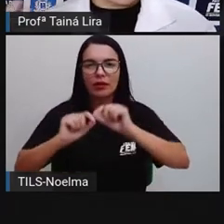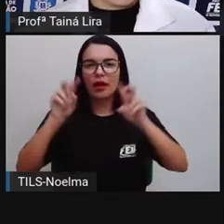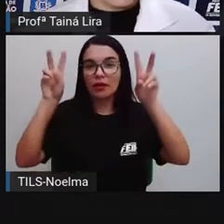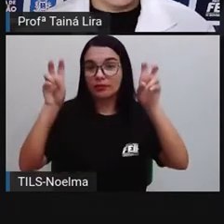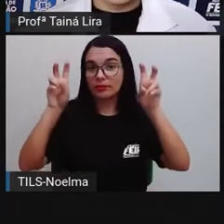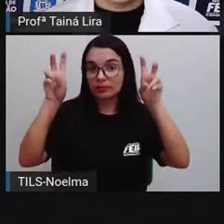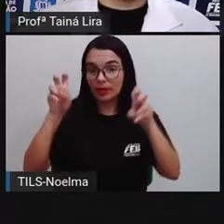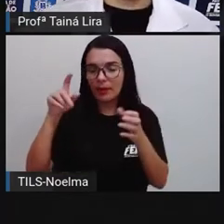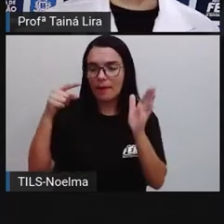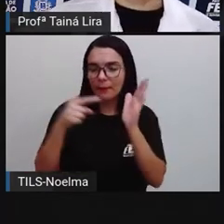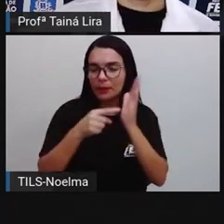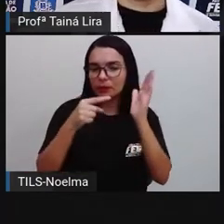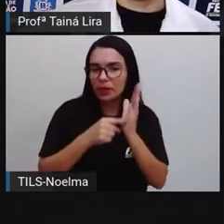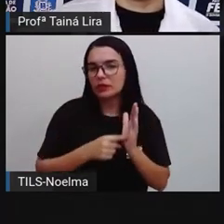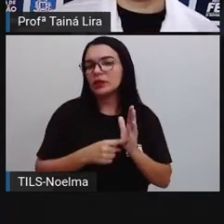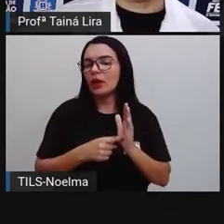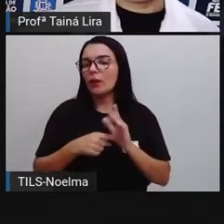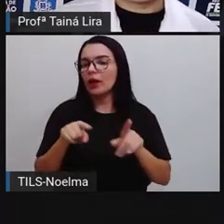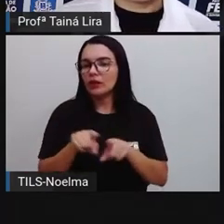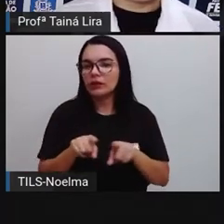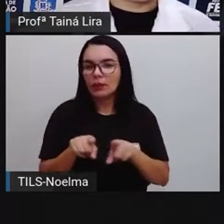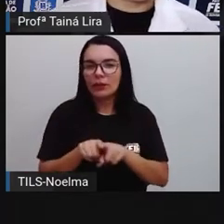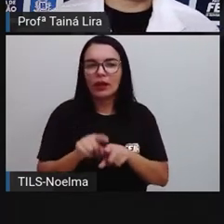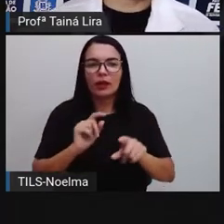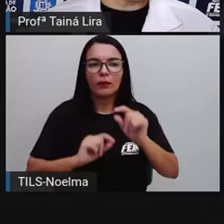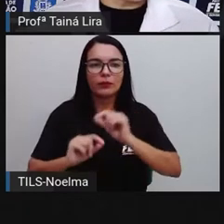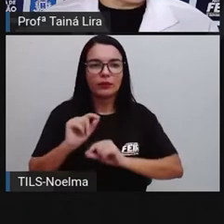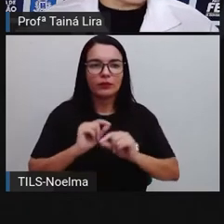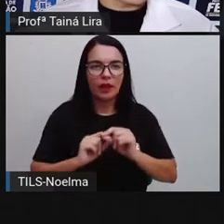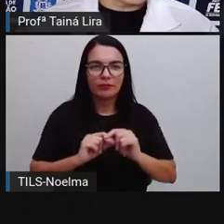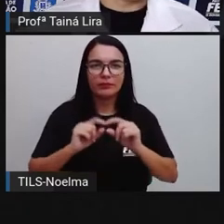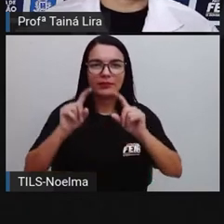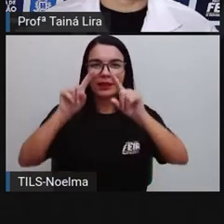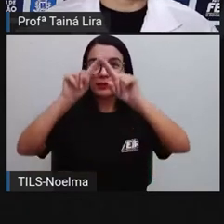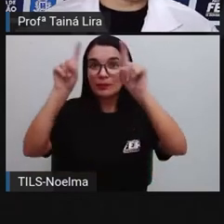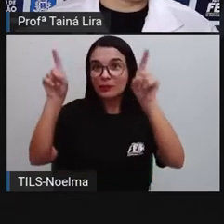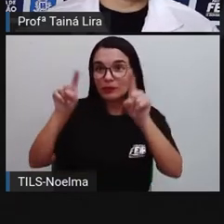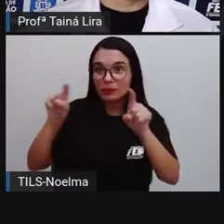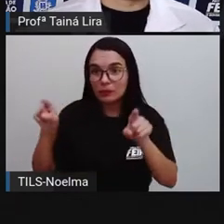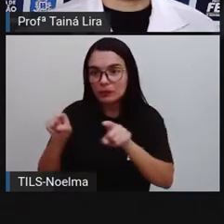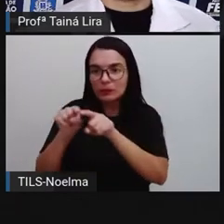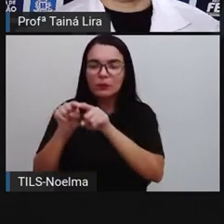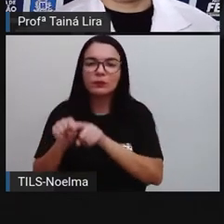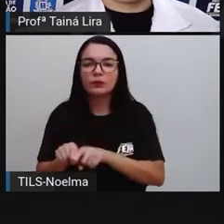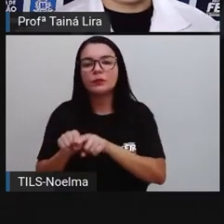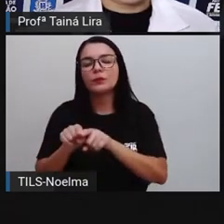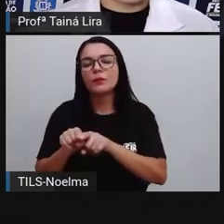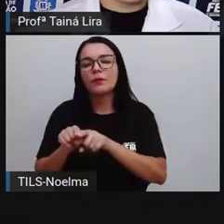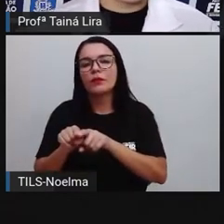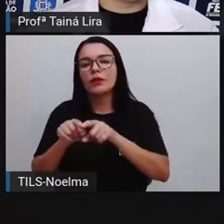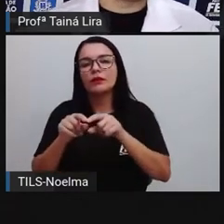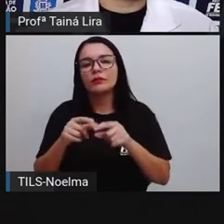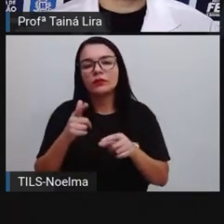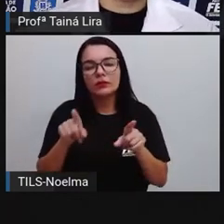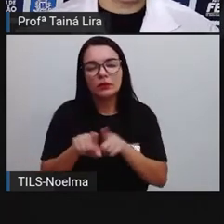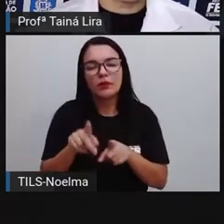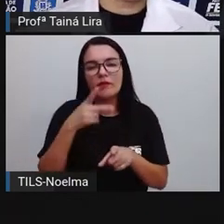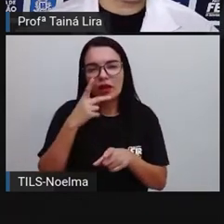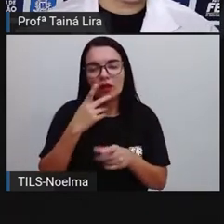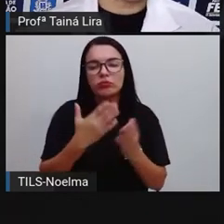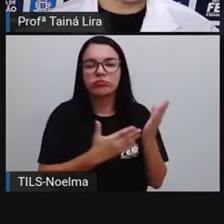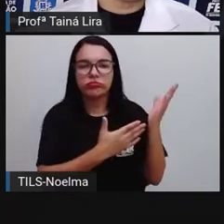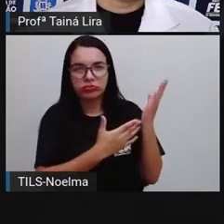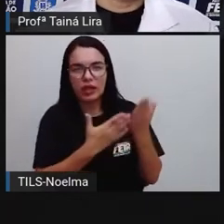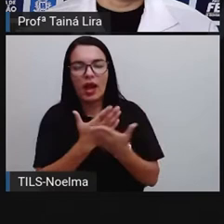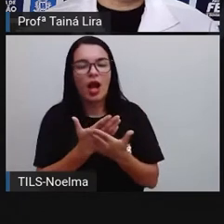pontuação e sobre também os balões, né? A Pró falou nas aulas anteriores que teríamos